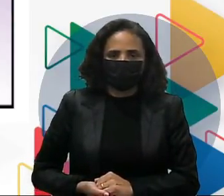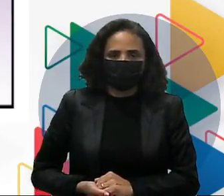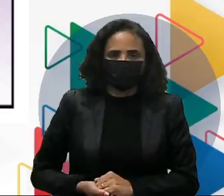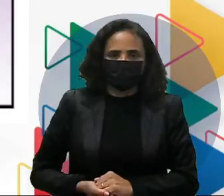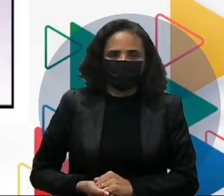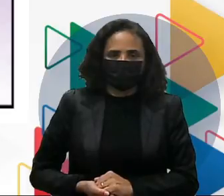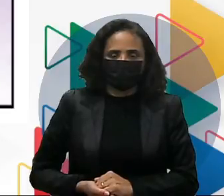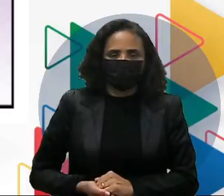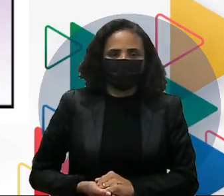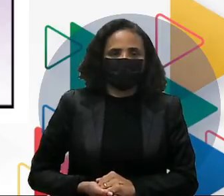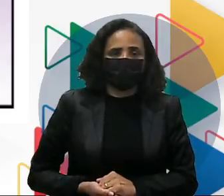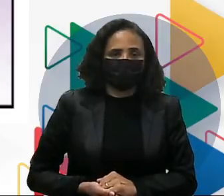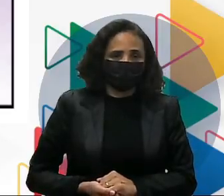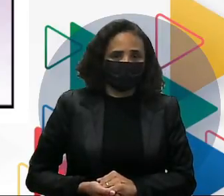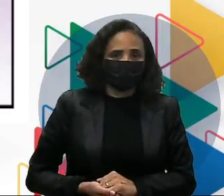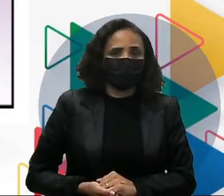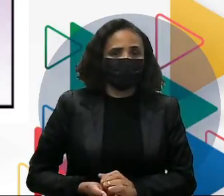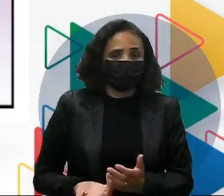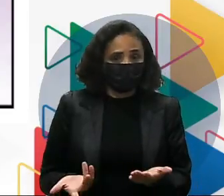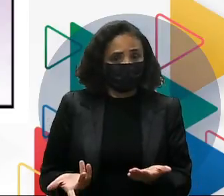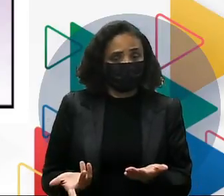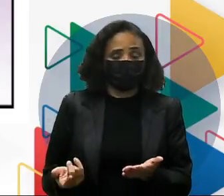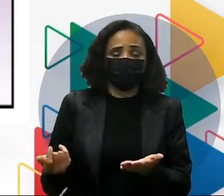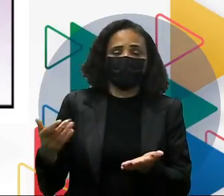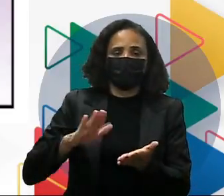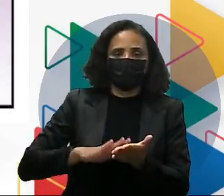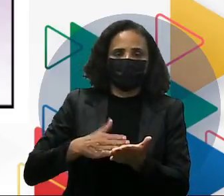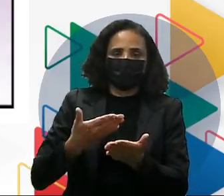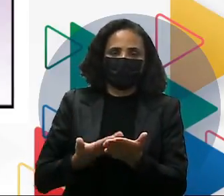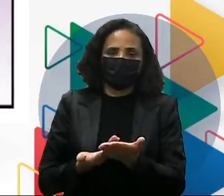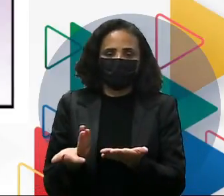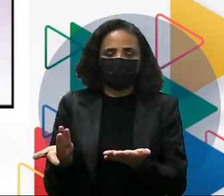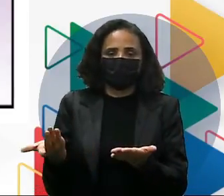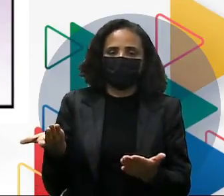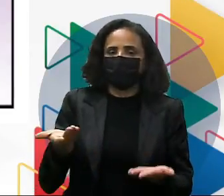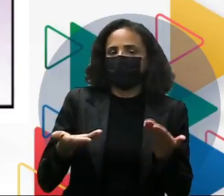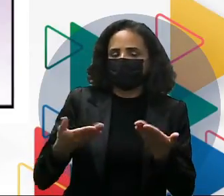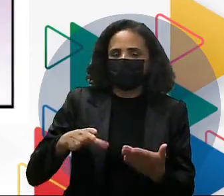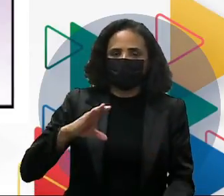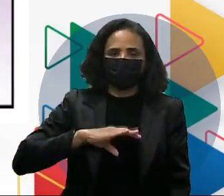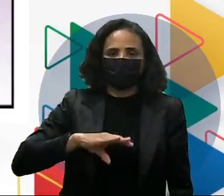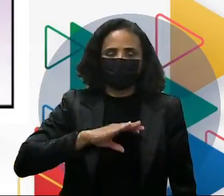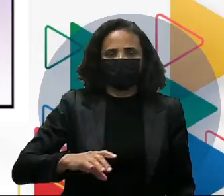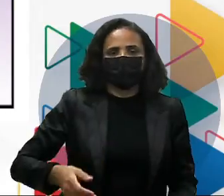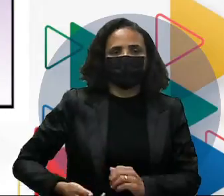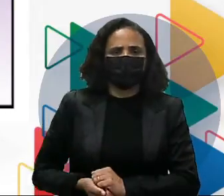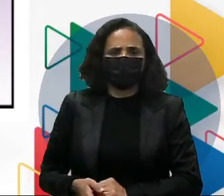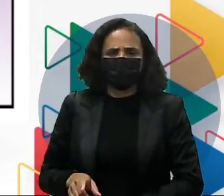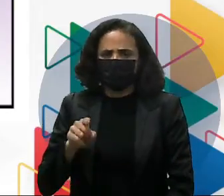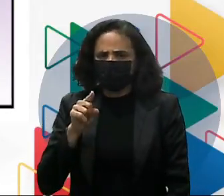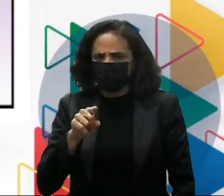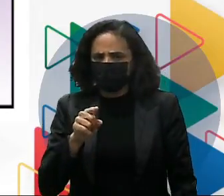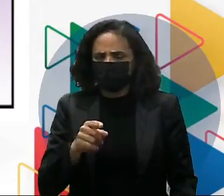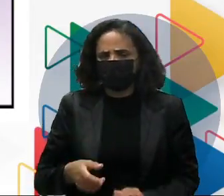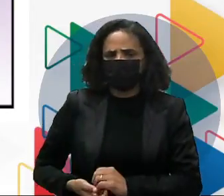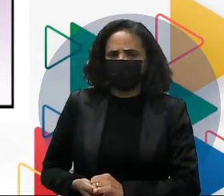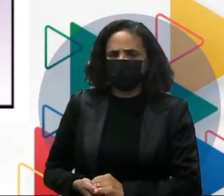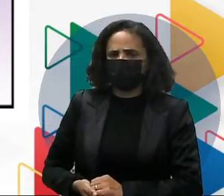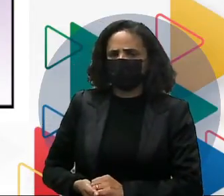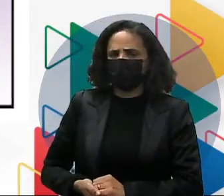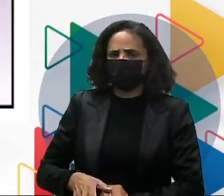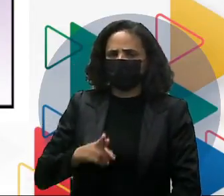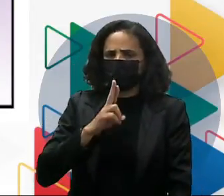Vamos ver aí a situação! Você nunca responde